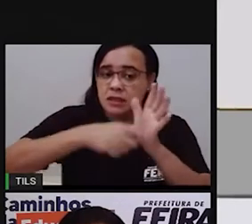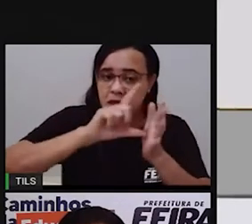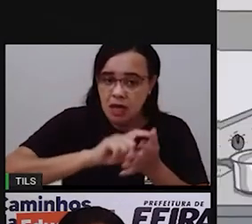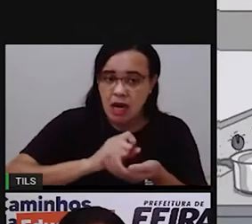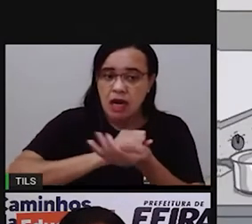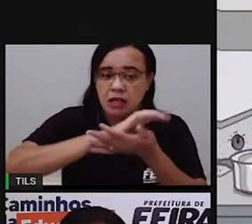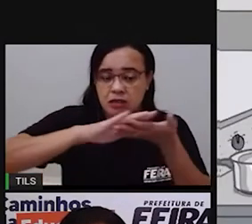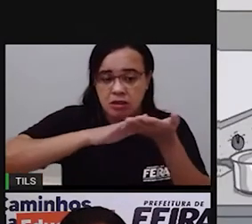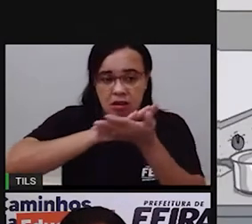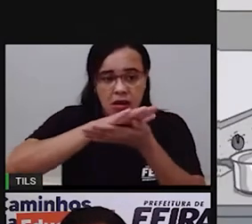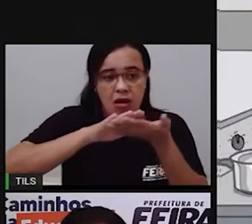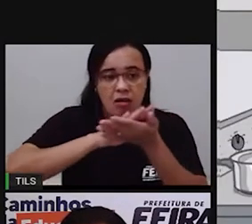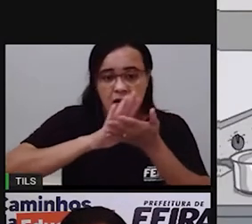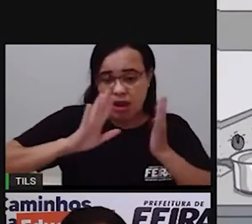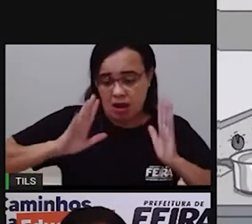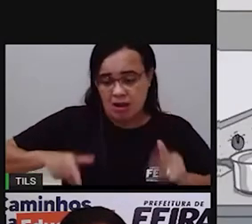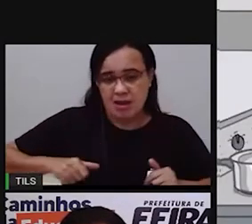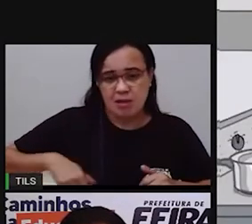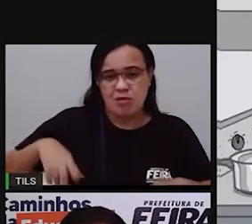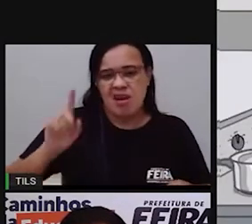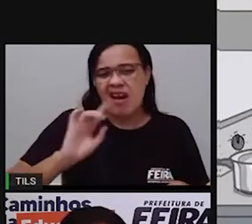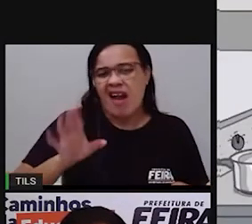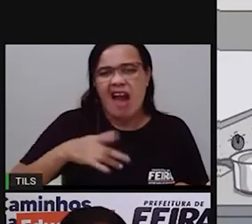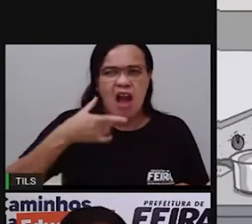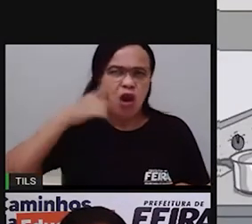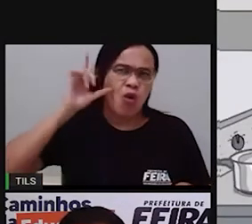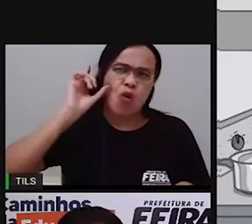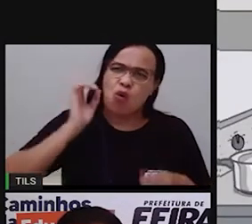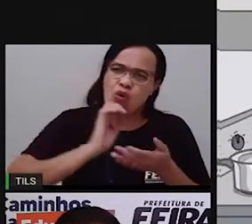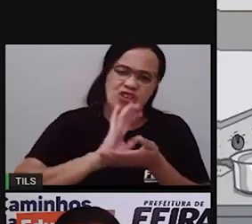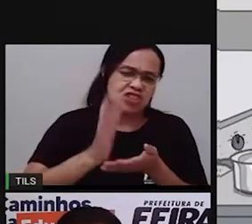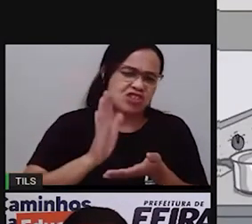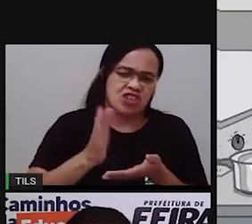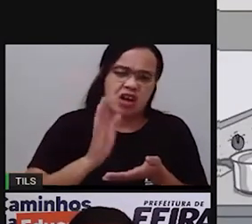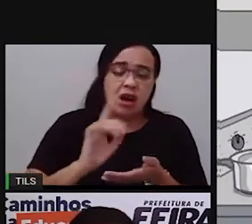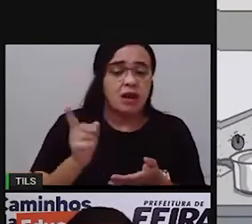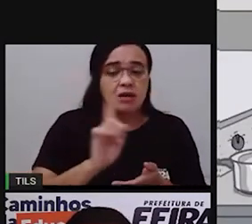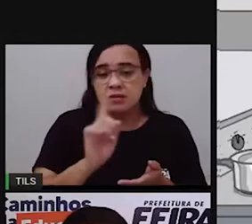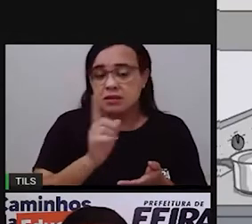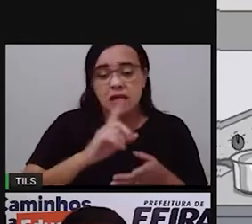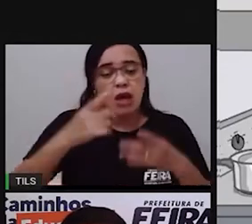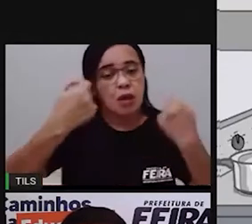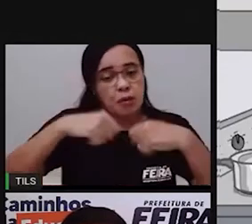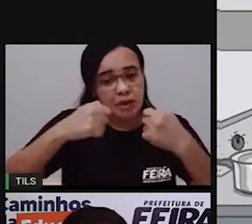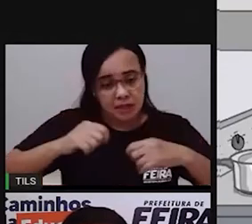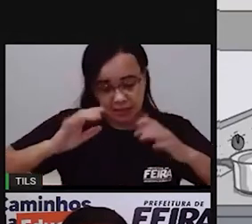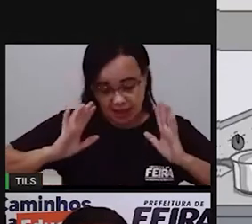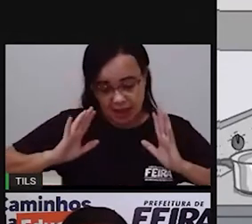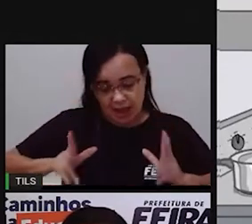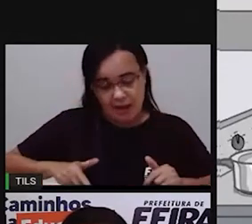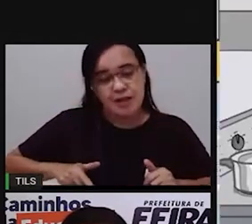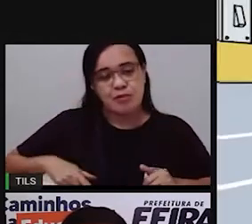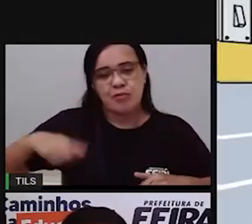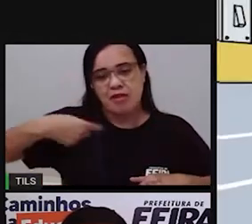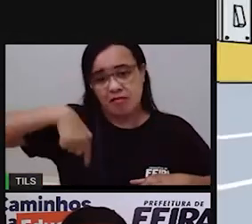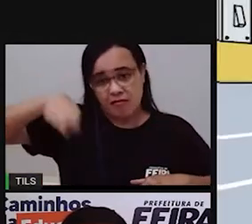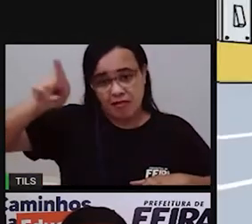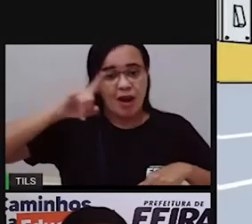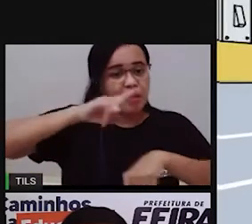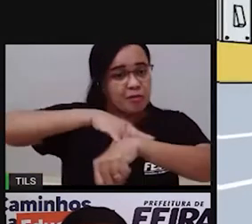refeições. Ah, mamãe, lavei ontem! Tem que manter as mãos limpas sempre. Vá direto para o banheiro.